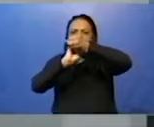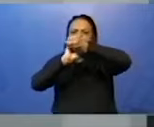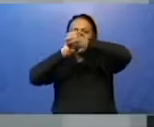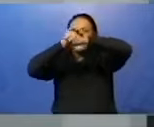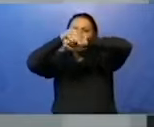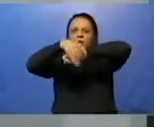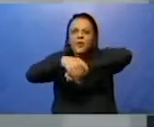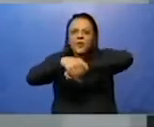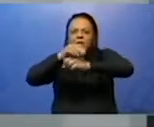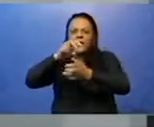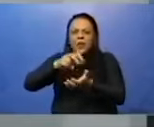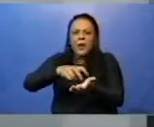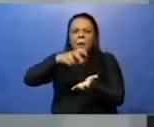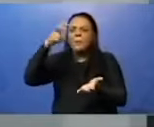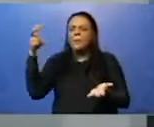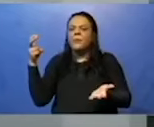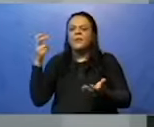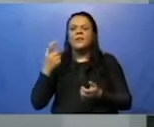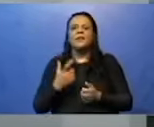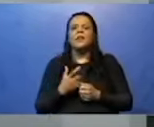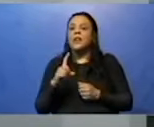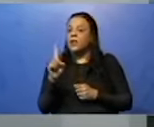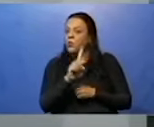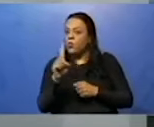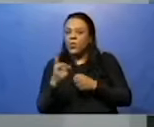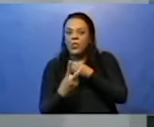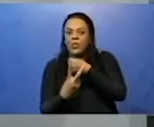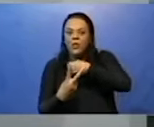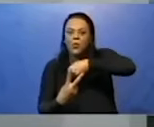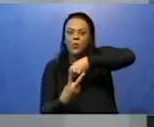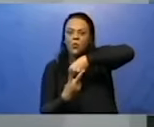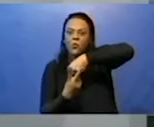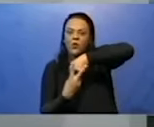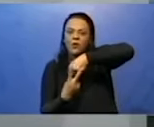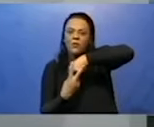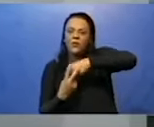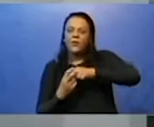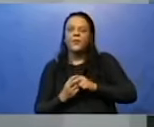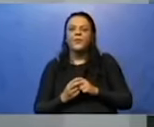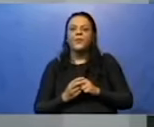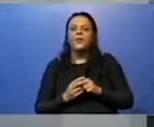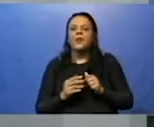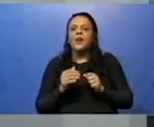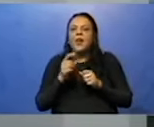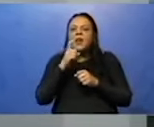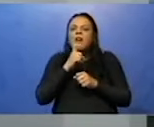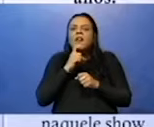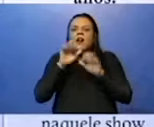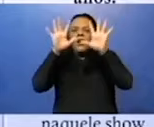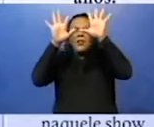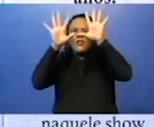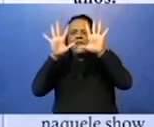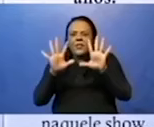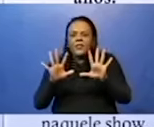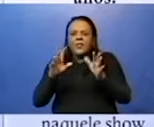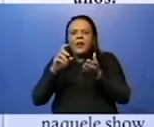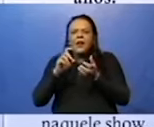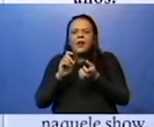amanhece, não é? E assim, então, os verbos todos de fenômeno da natureza, como chover, nevar, ventar, amanhecer,